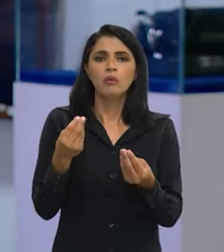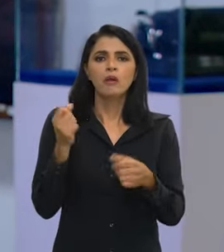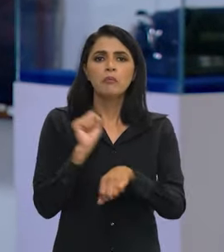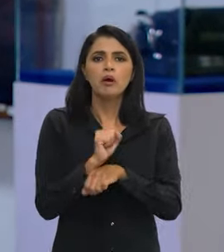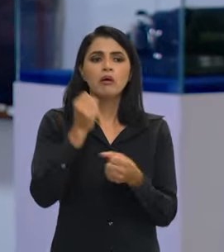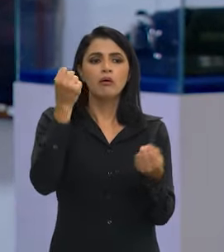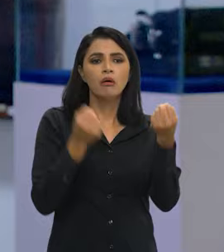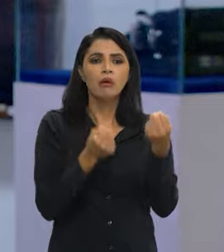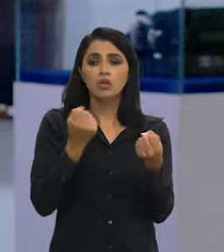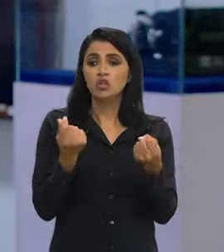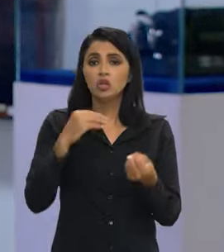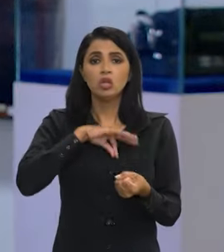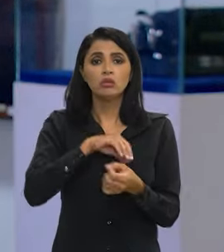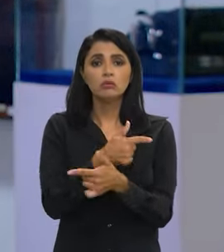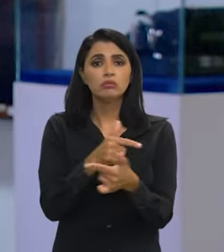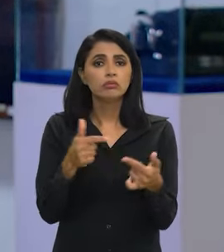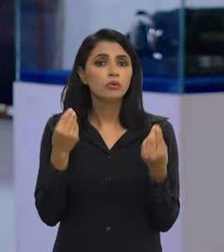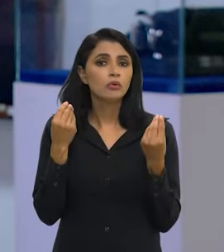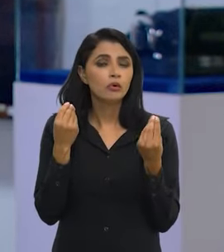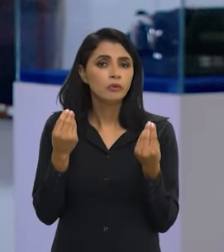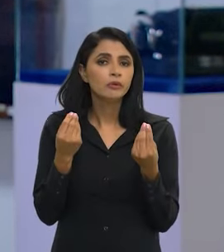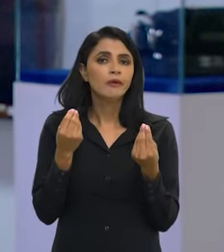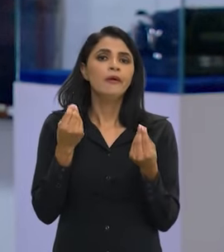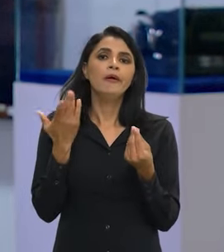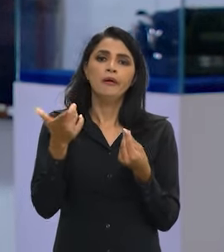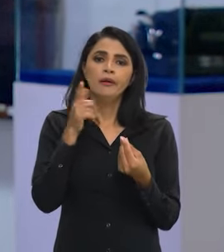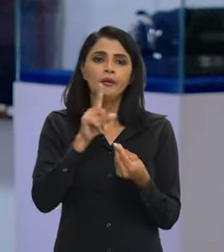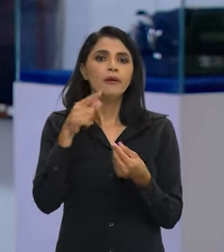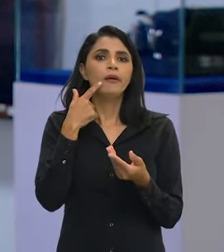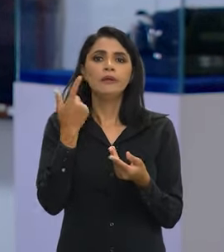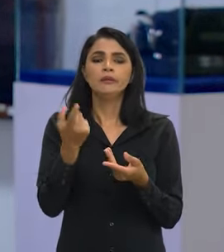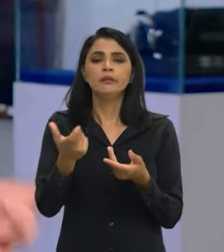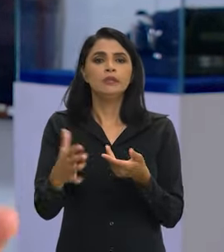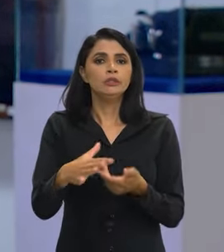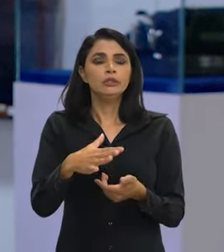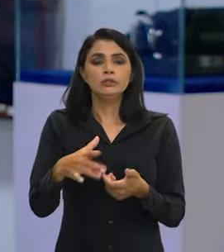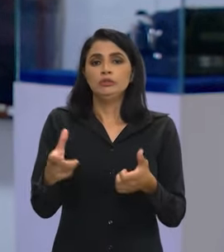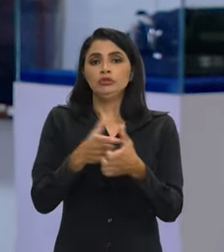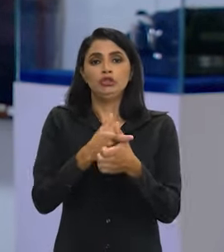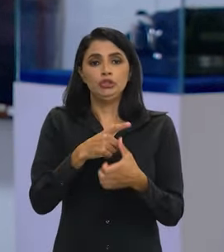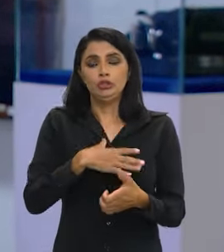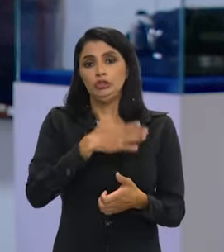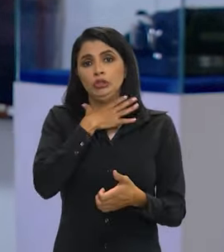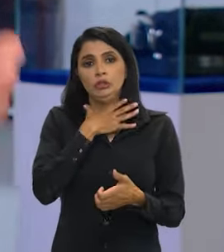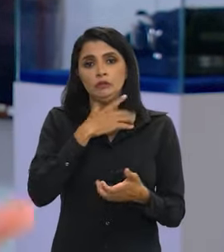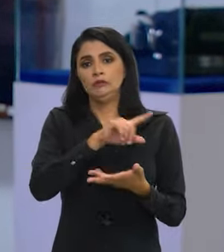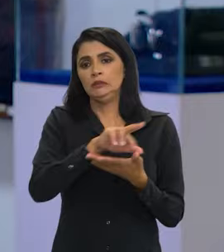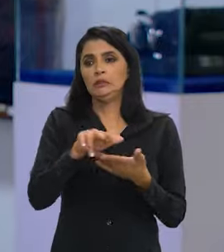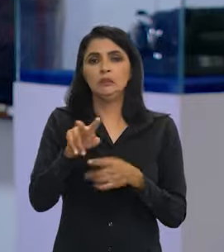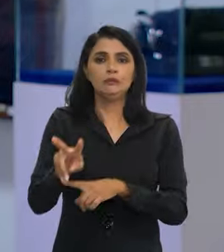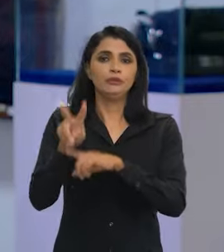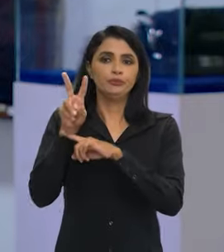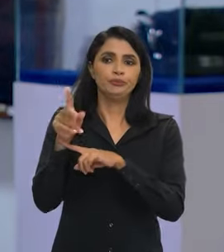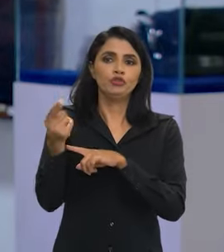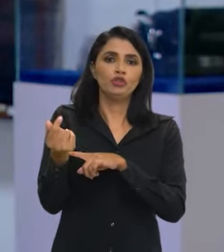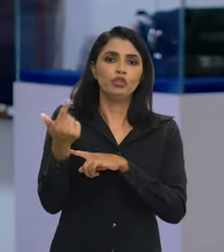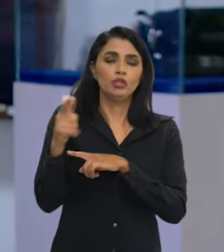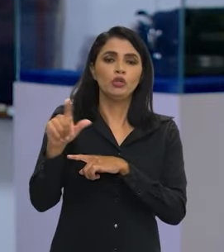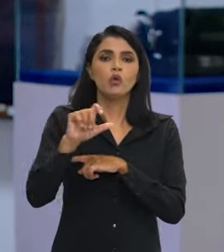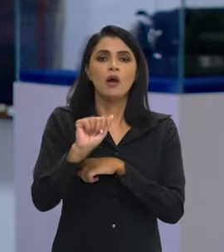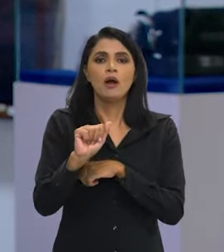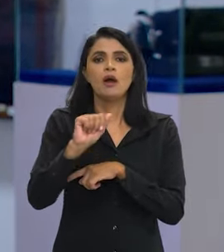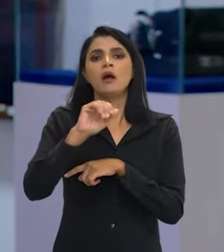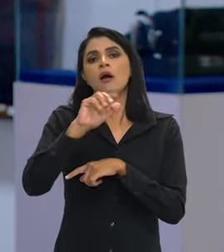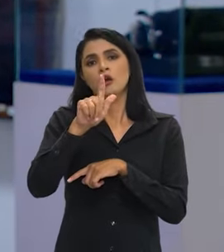e aí fica sem dirigir e ele fica sem renda. E acaba entrando numa espiral de dívida, pega dinheiro, às vezes, com IAJ,